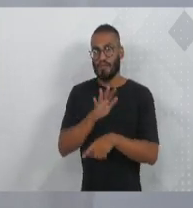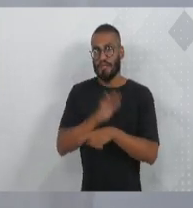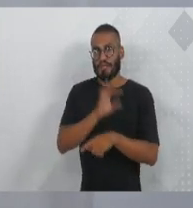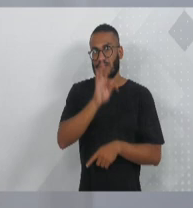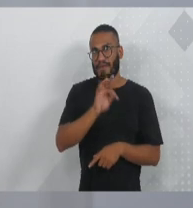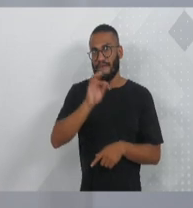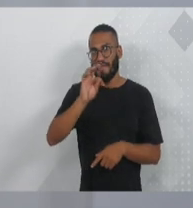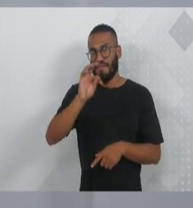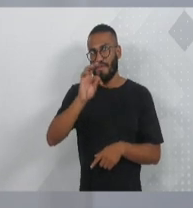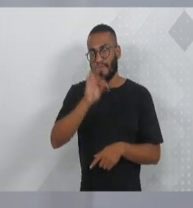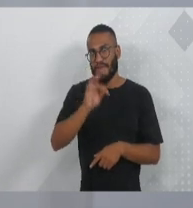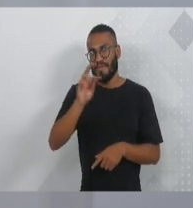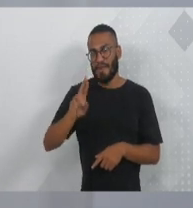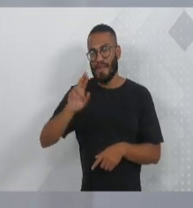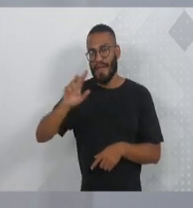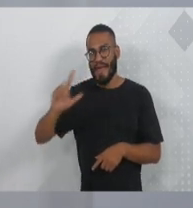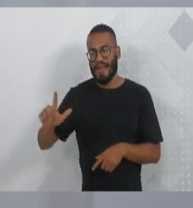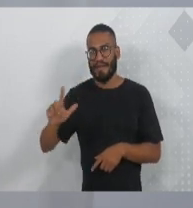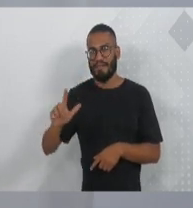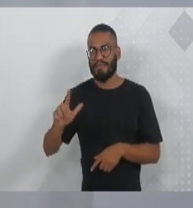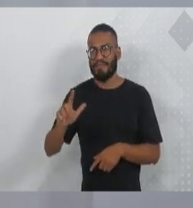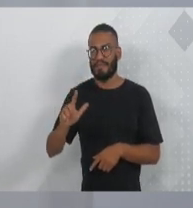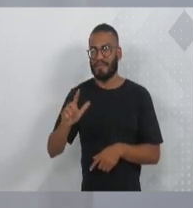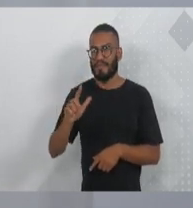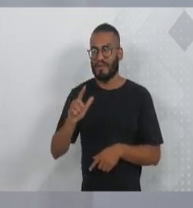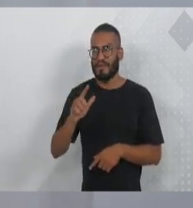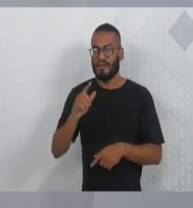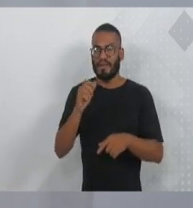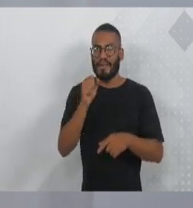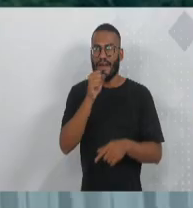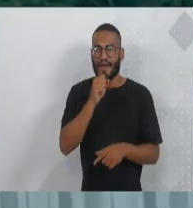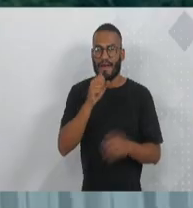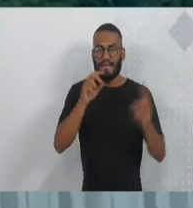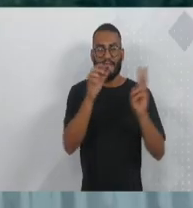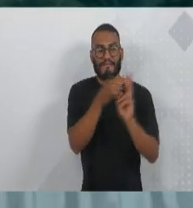vídeo do andamento da obra lá do ESF Arão Rebelo, no bairro Velha Grande.